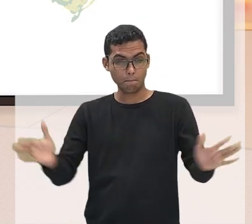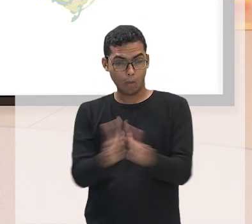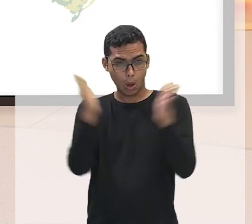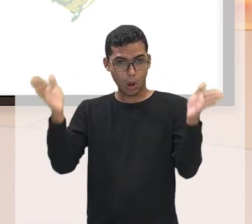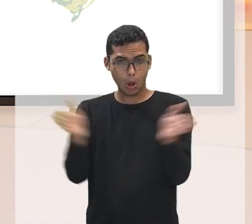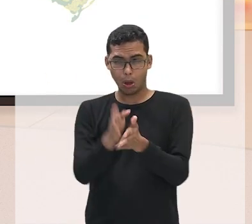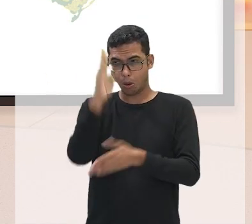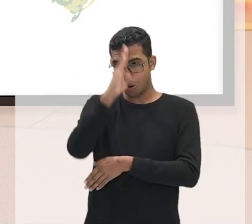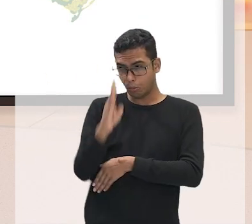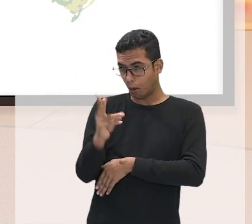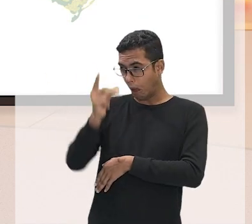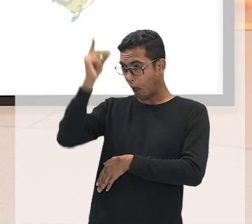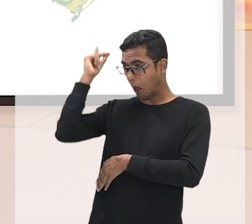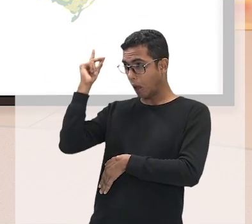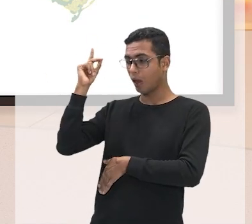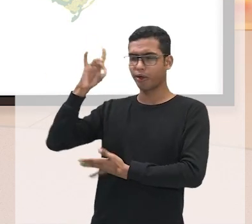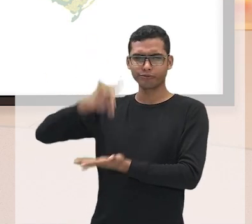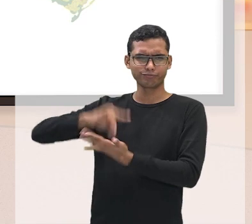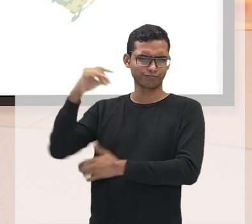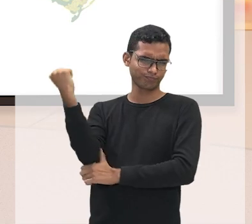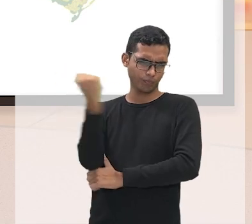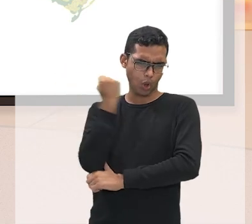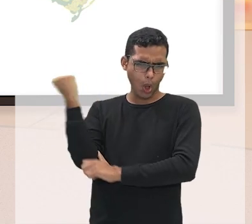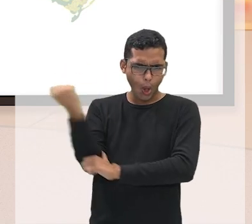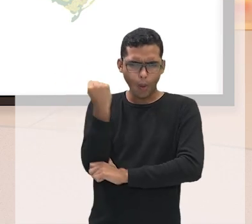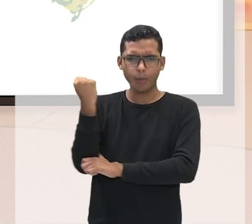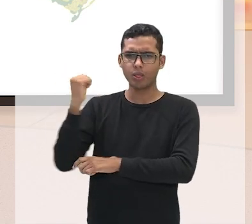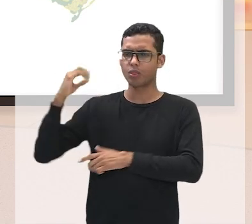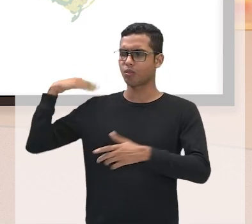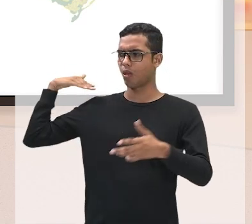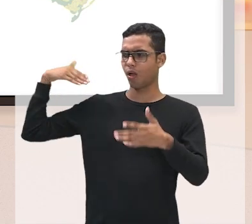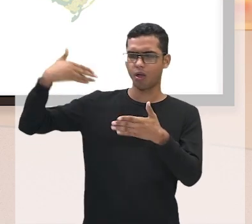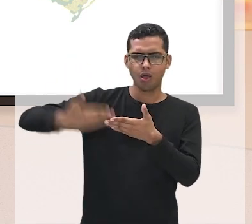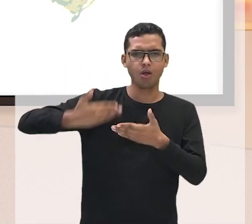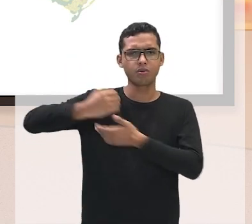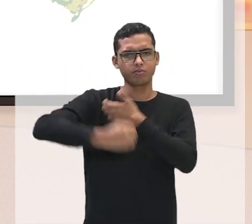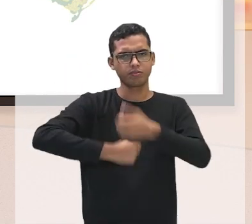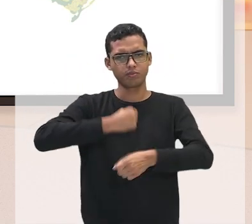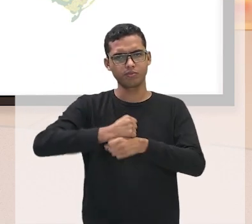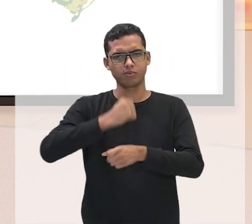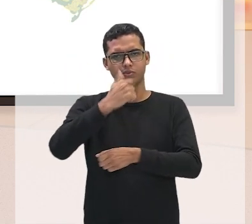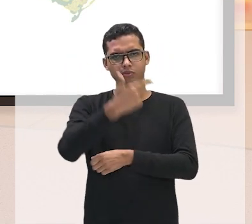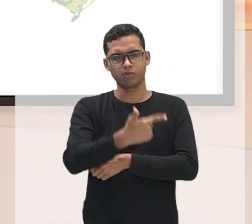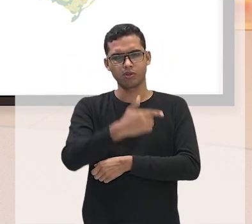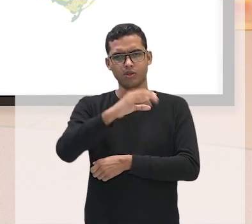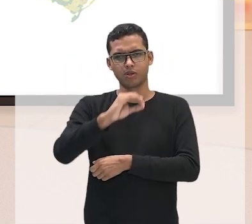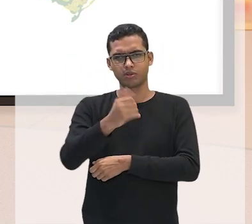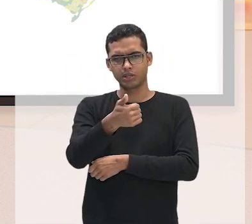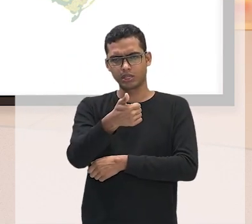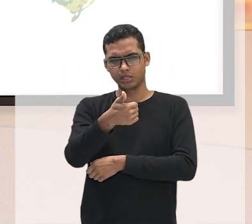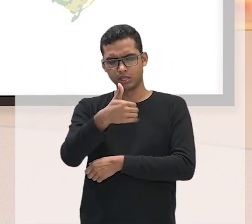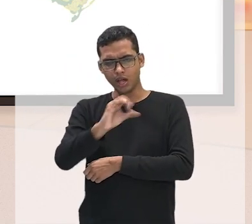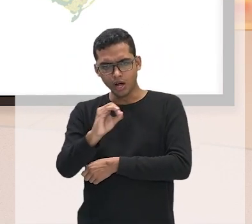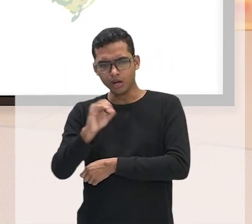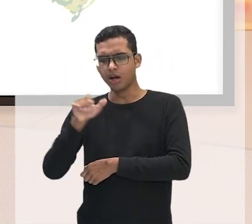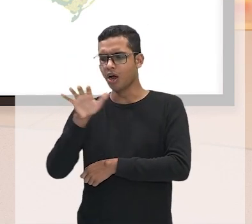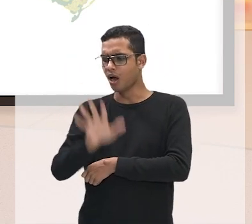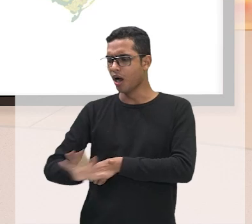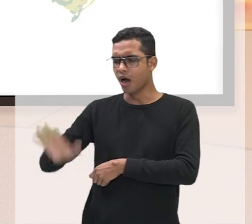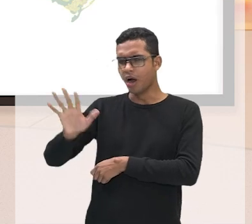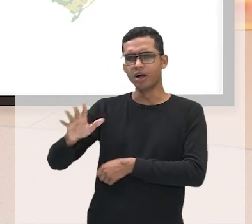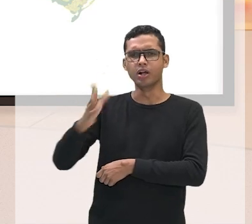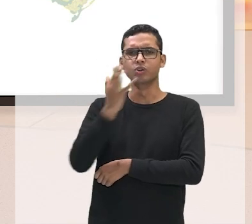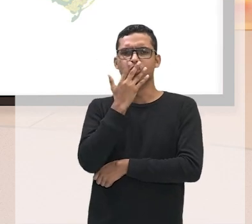2010, a gente já vê uma variação maior, certo? Algumas áreas em verde, que mostram áreas de IDH alto, e a